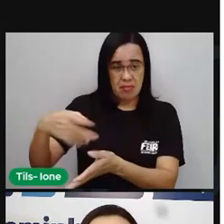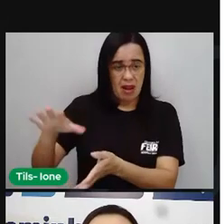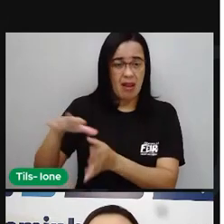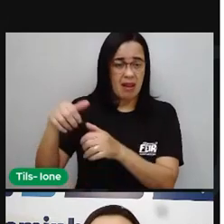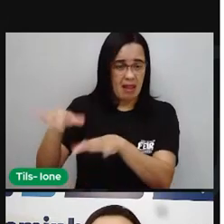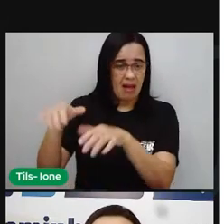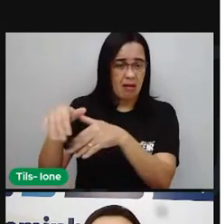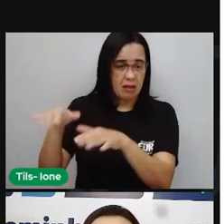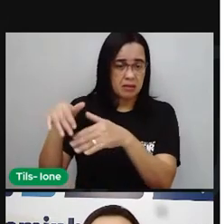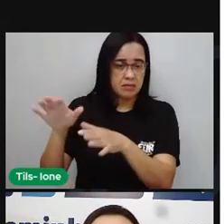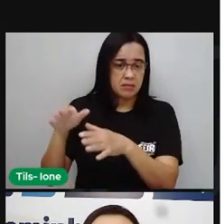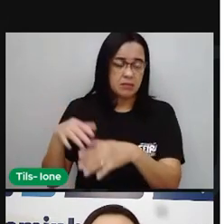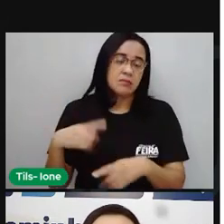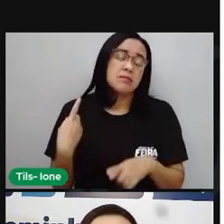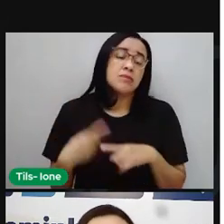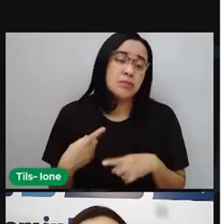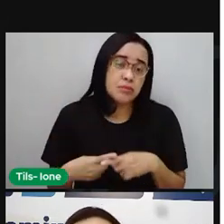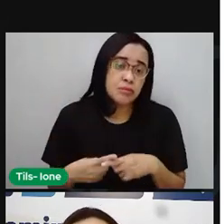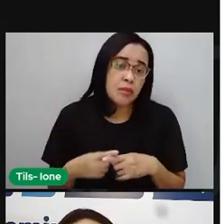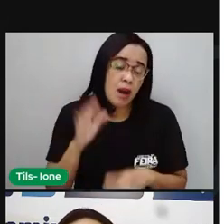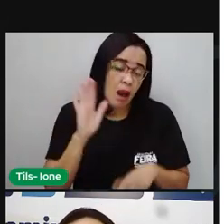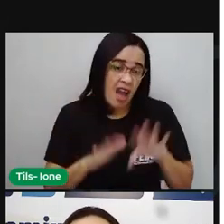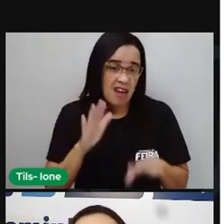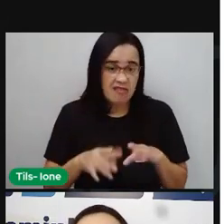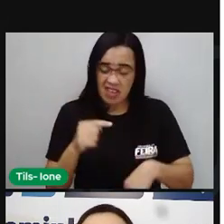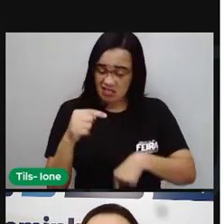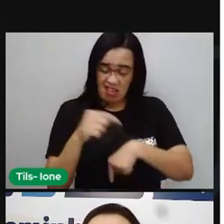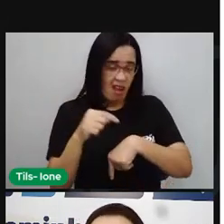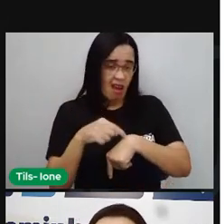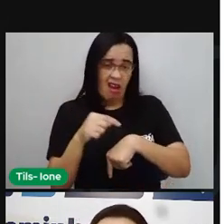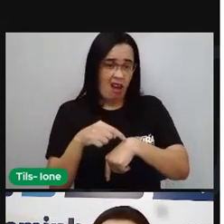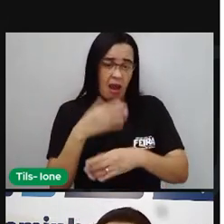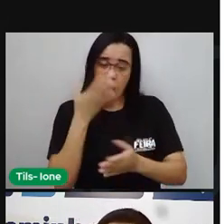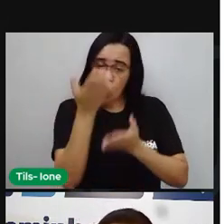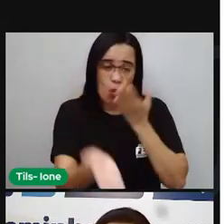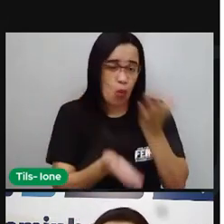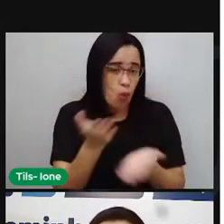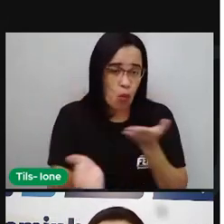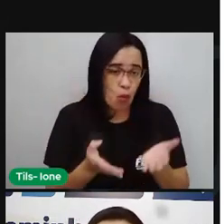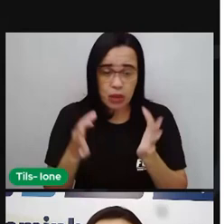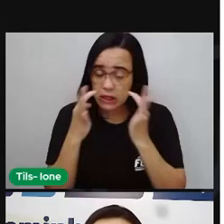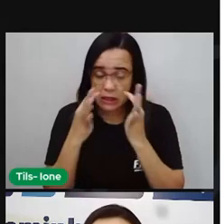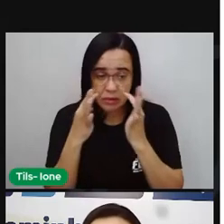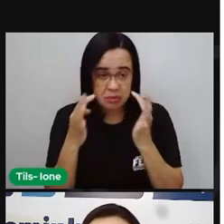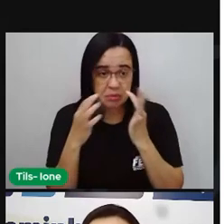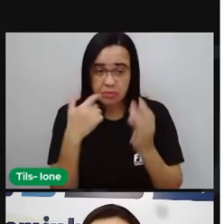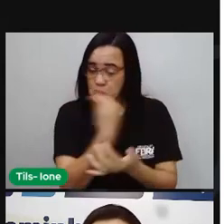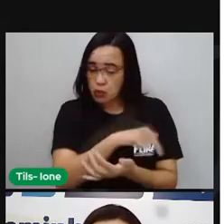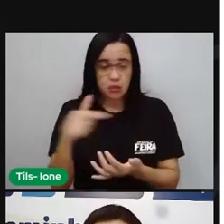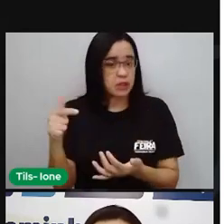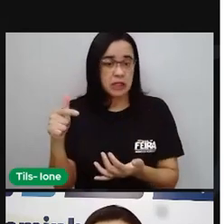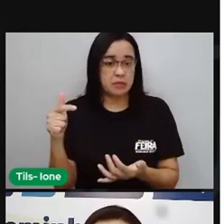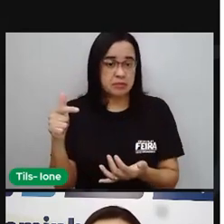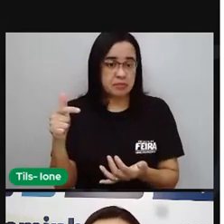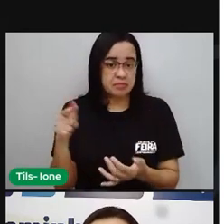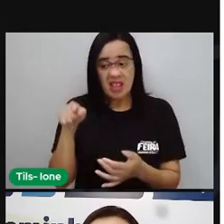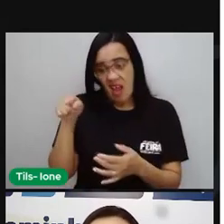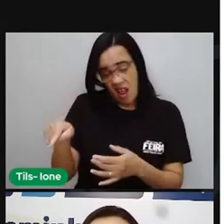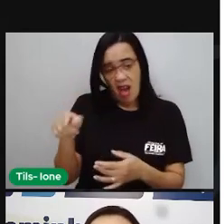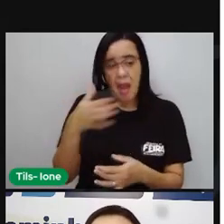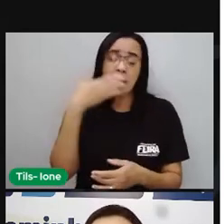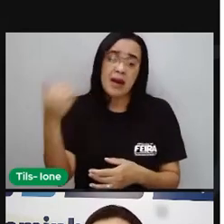até por questões de tempo que não tem, de profissionais que nesse lugar vai ter, vai conseguir atender melhor